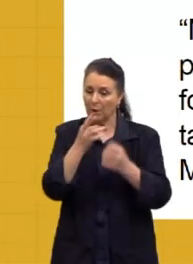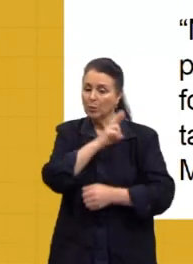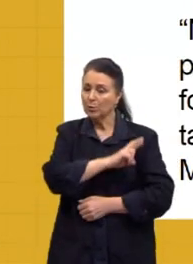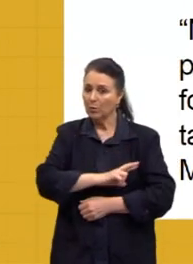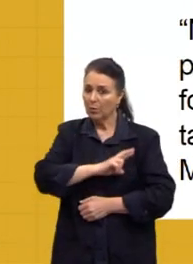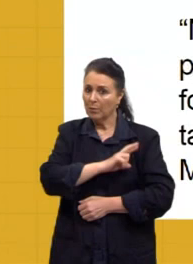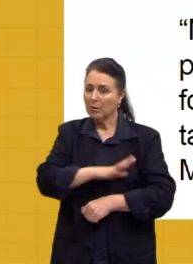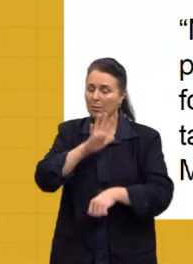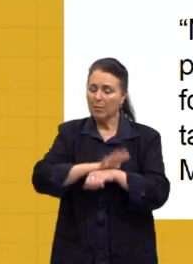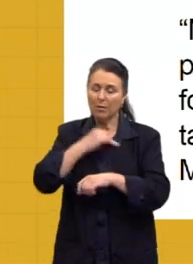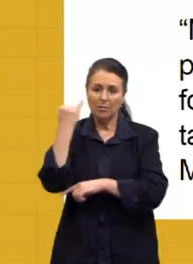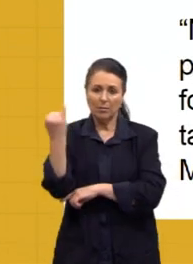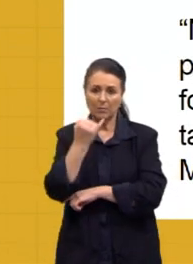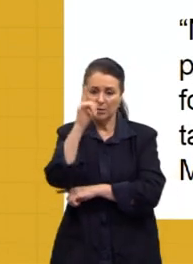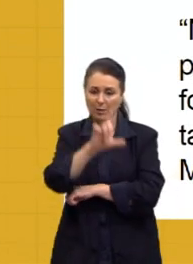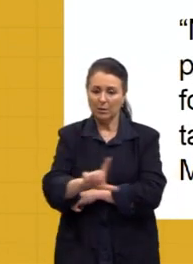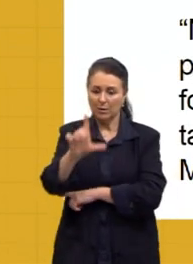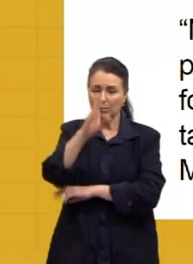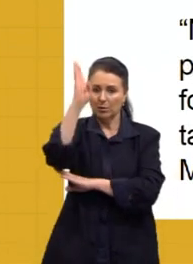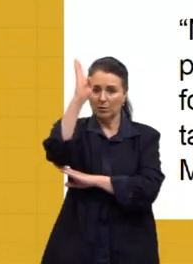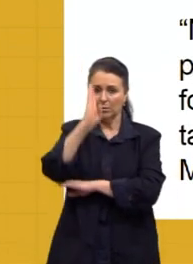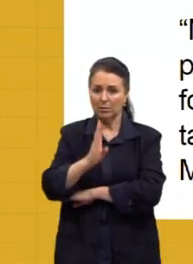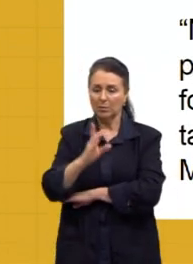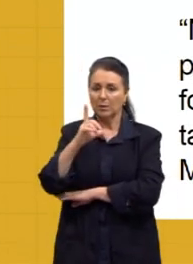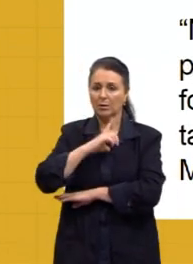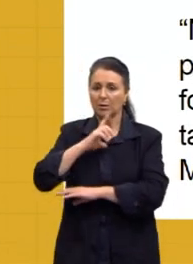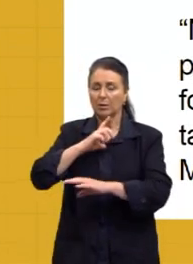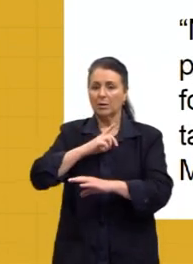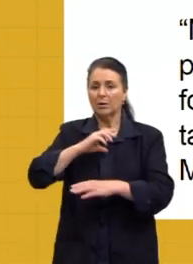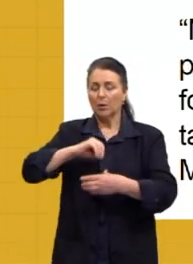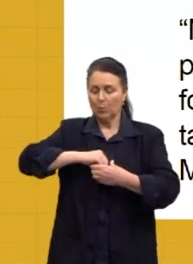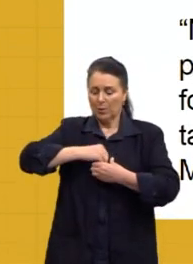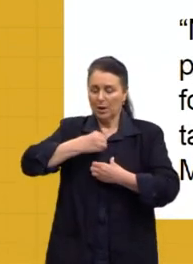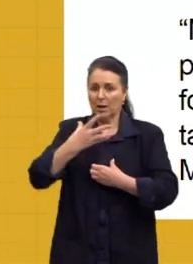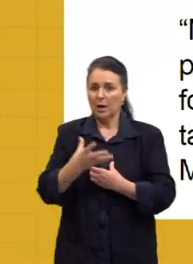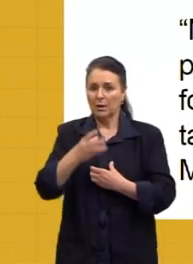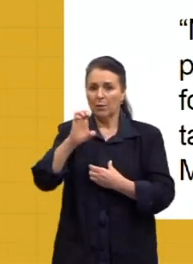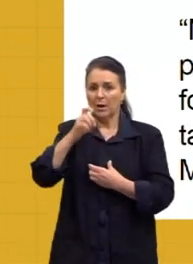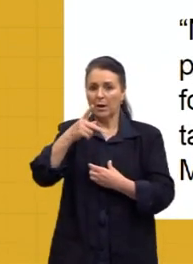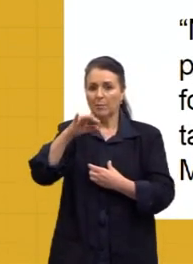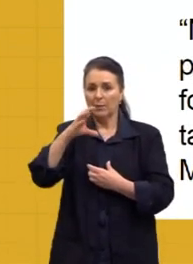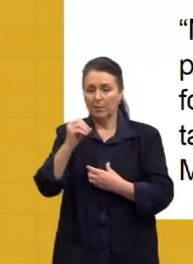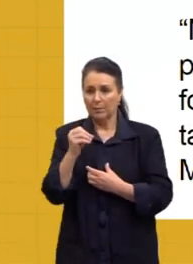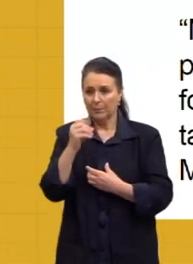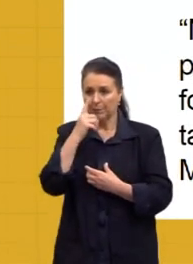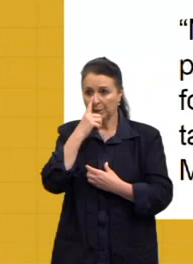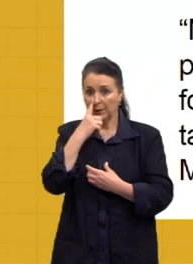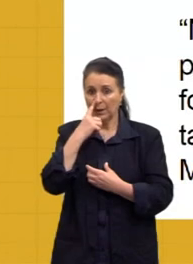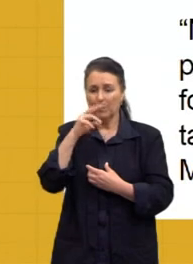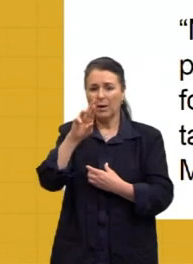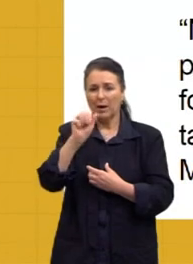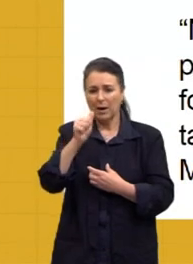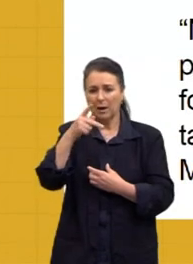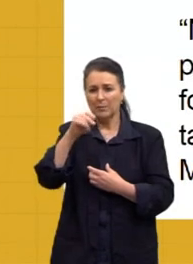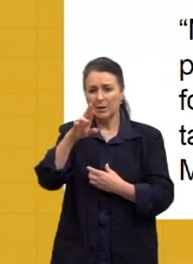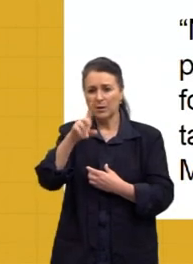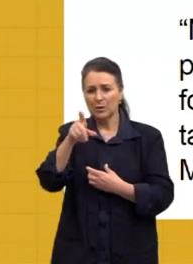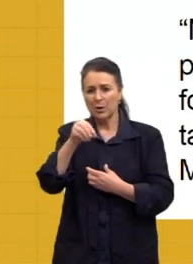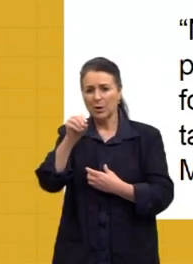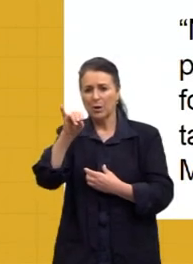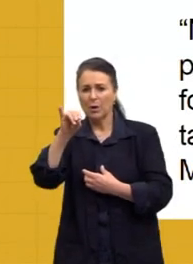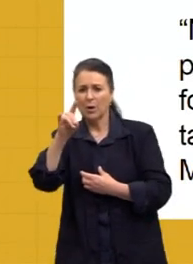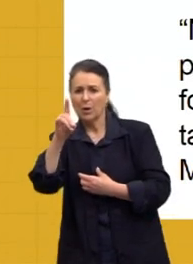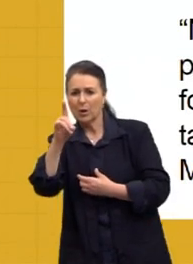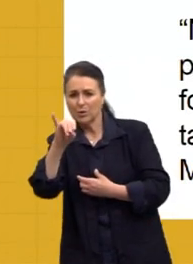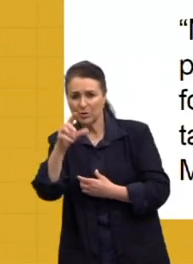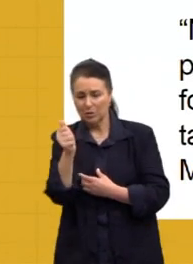mais importantes da literatura brasileira, ele tem um caráter épico e é considerado uma rapizódia, que é o quê? Uma obra que